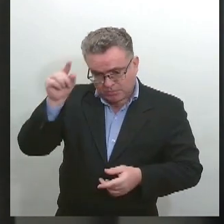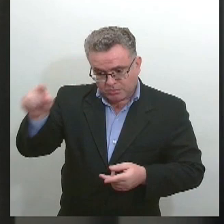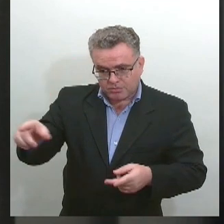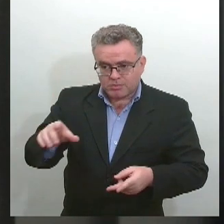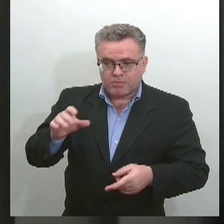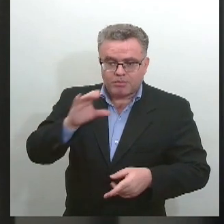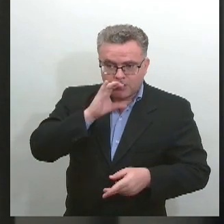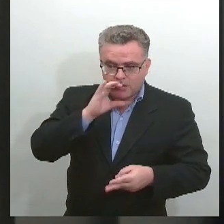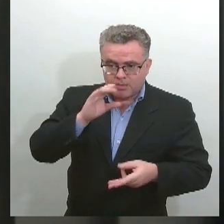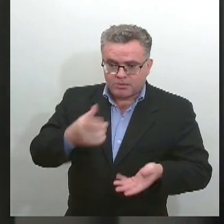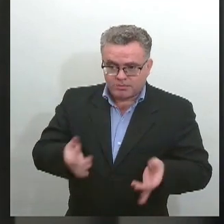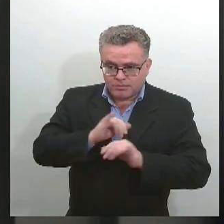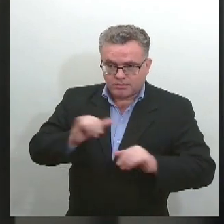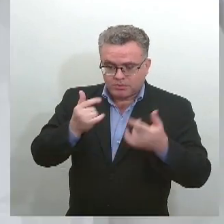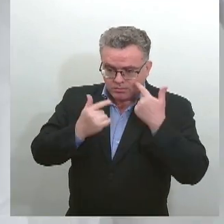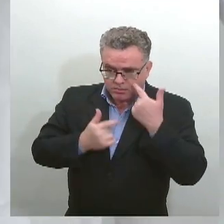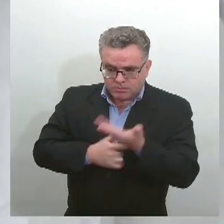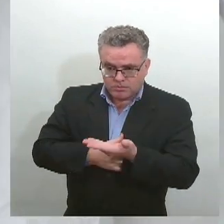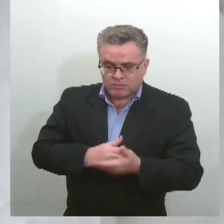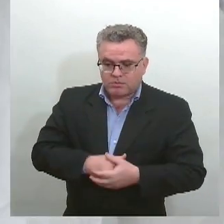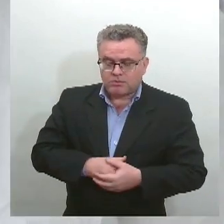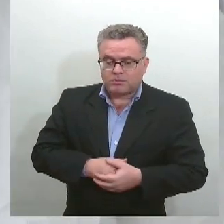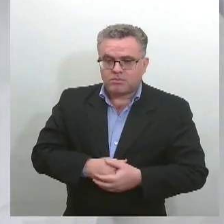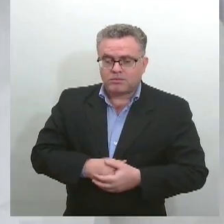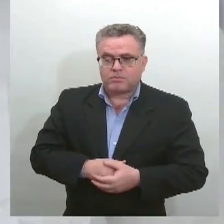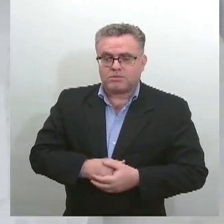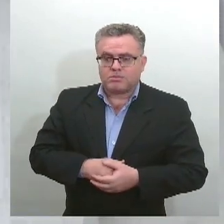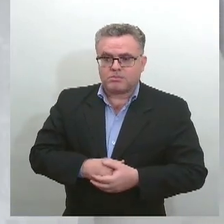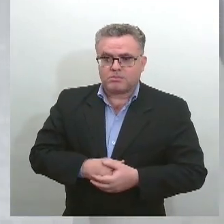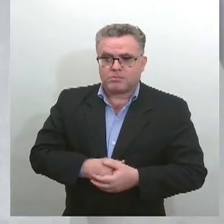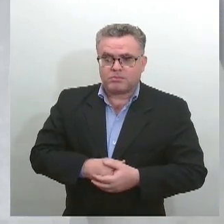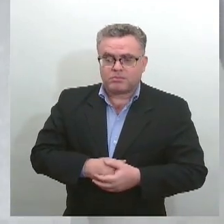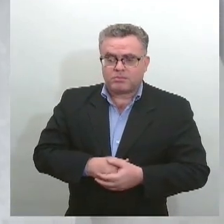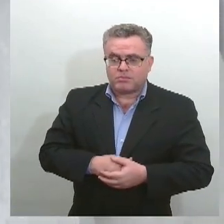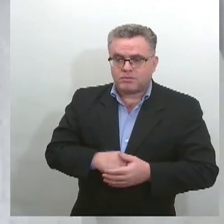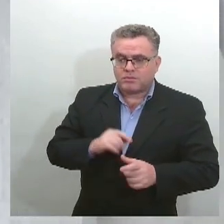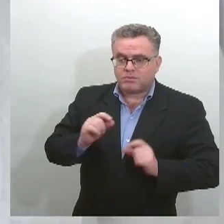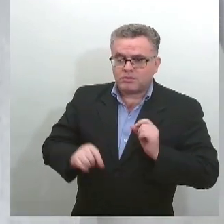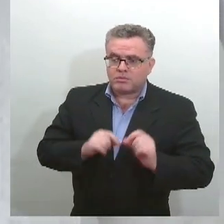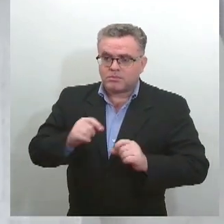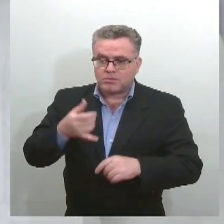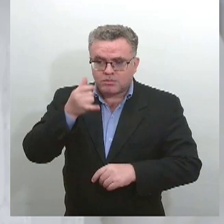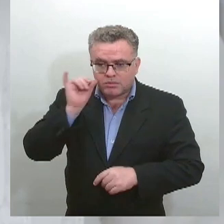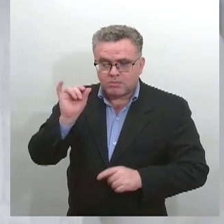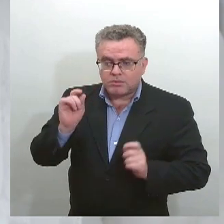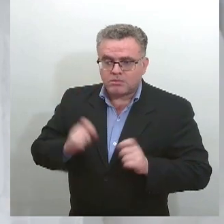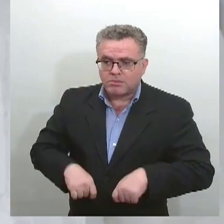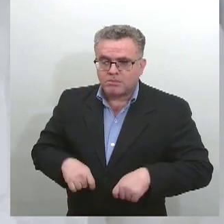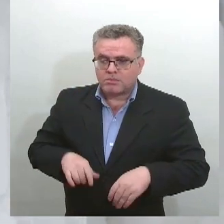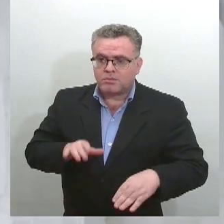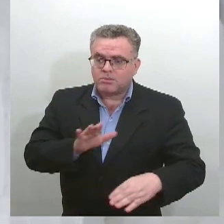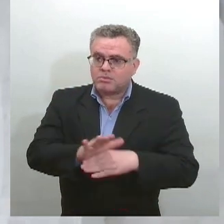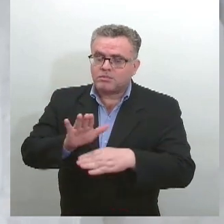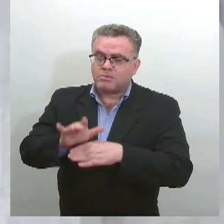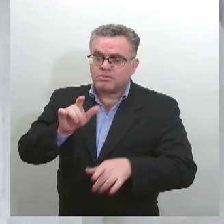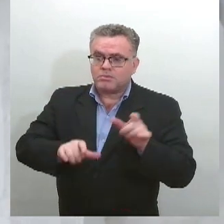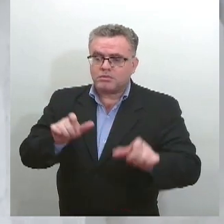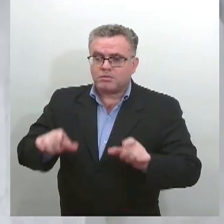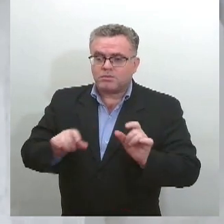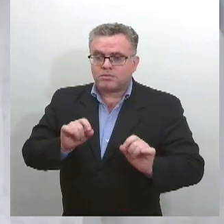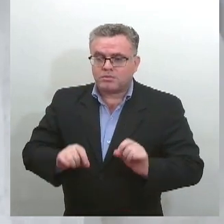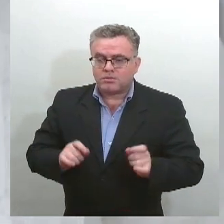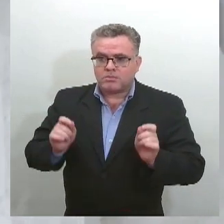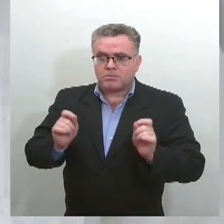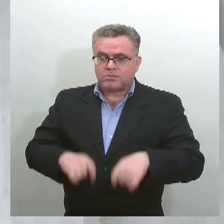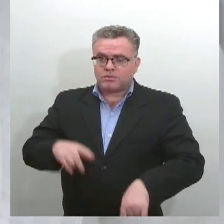informações. Vamos acompanhar. As medidas protetivas não deixam de ser medidas cautelares, deferidas pelo juiz,